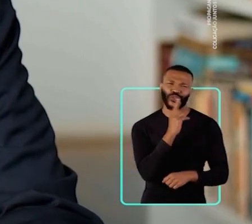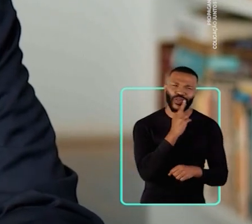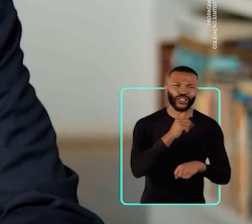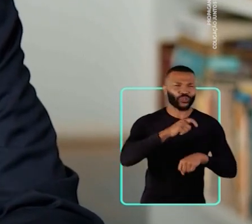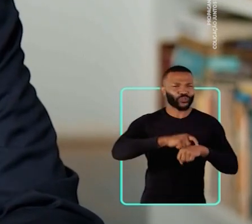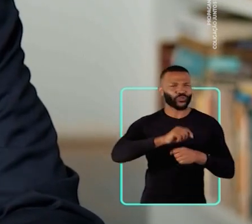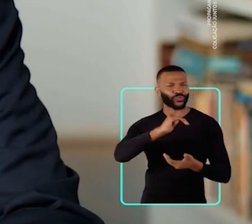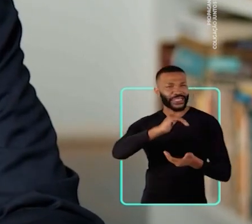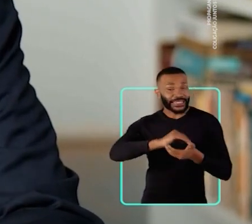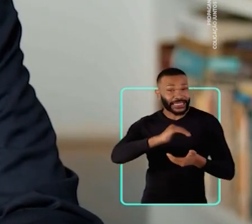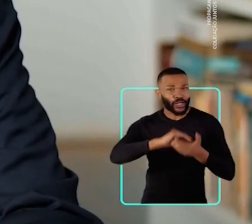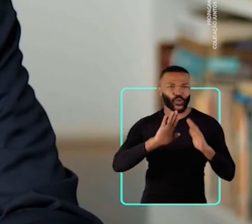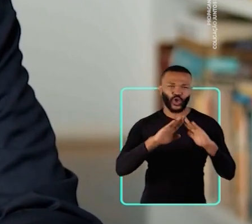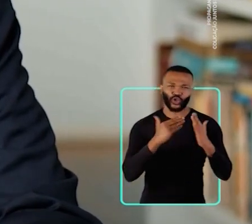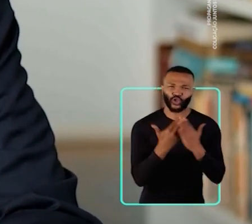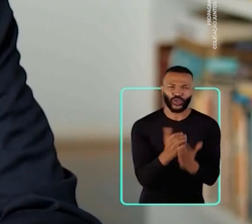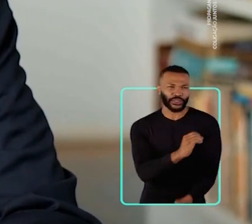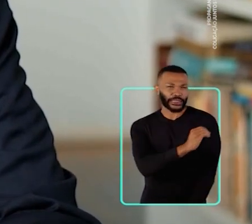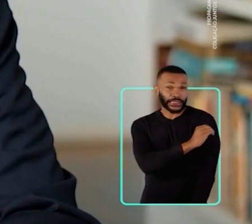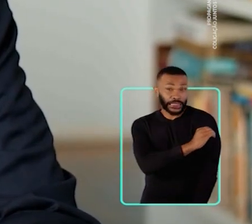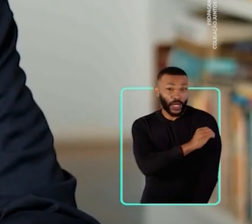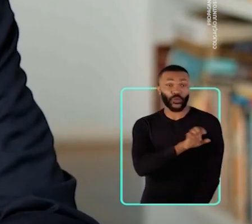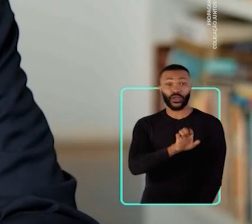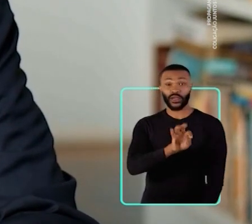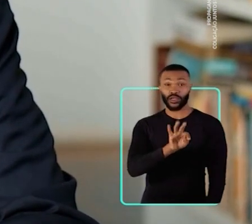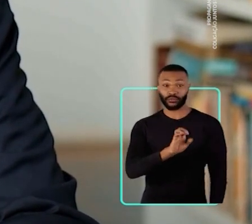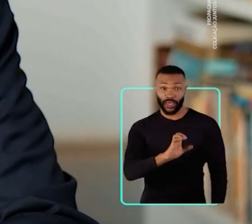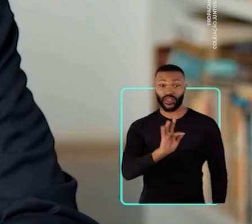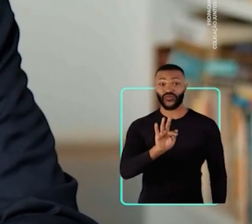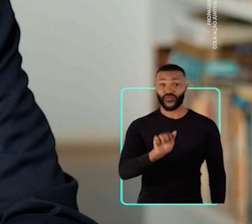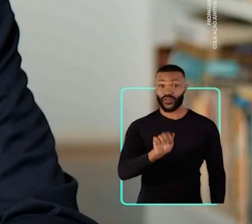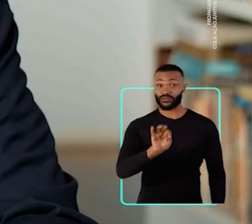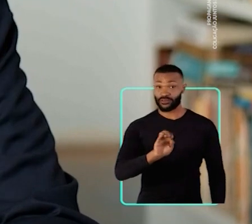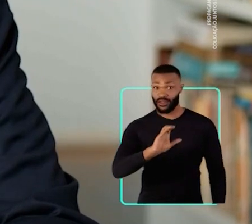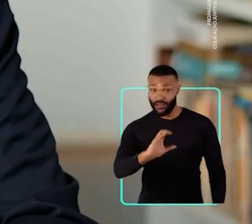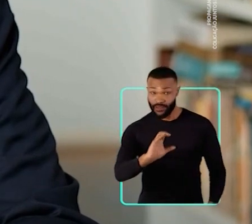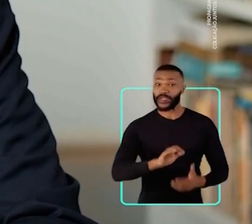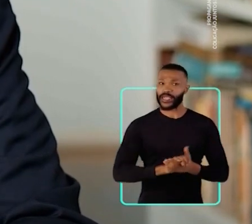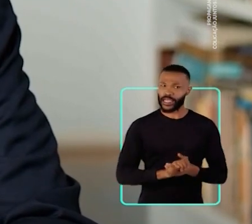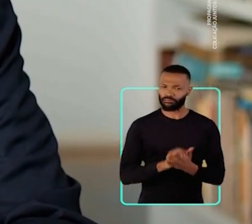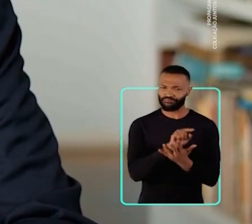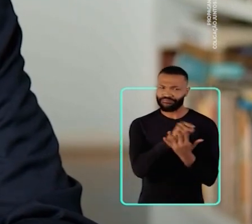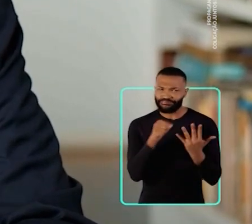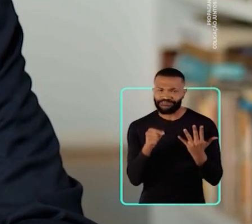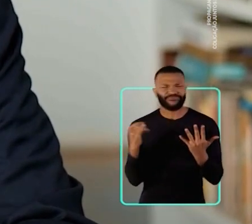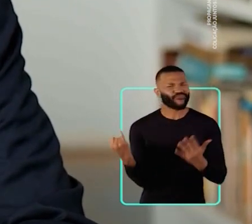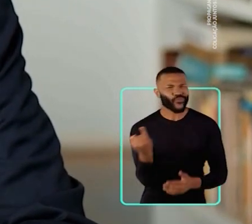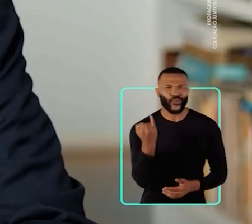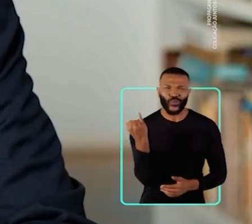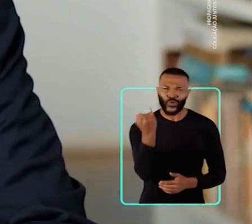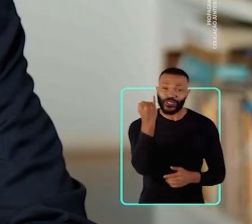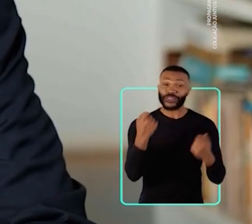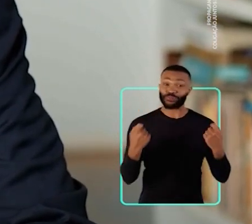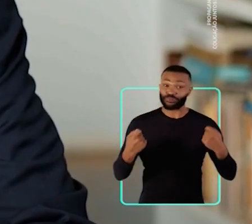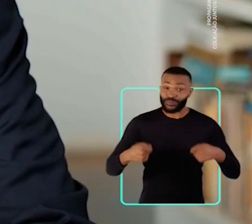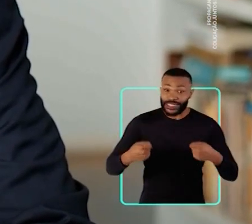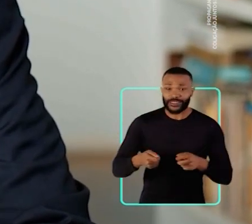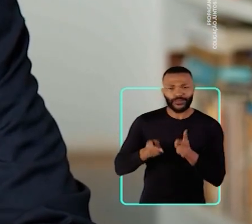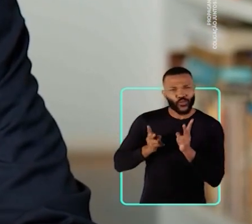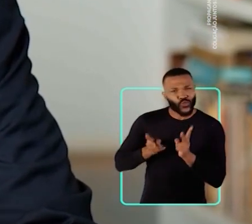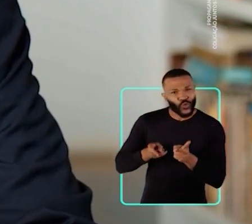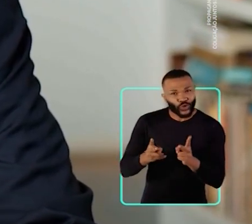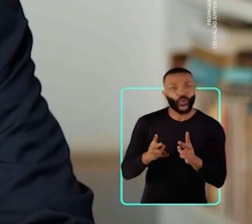Poupa Tempo, o Cresce Escola, as ETECs e as FATECs. Conquistas importantes que precisam ser